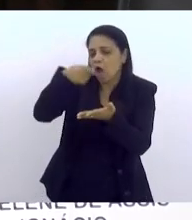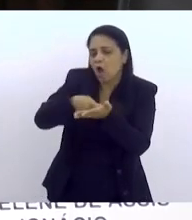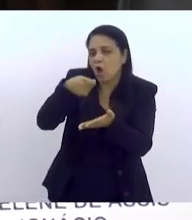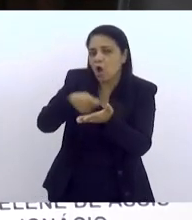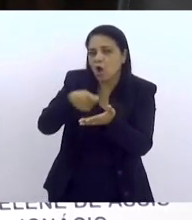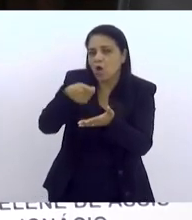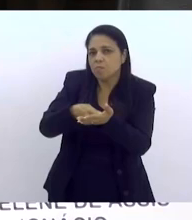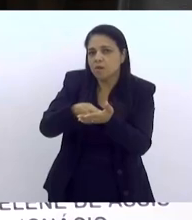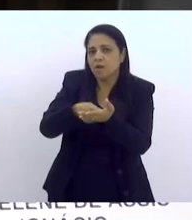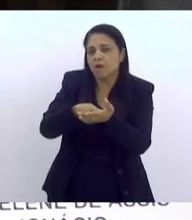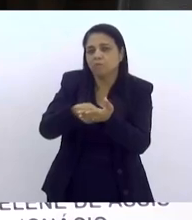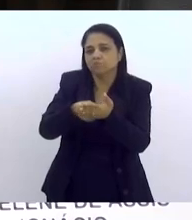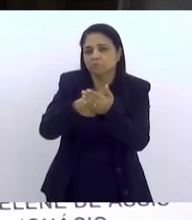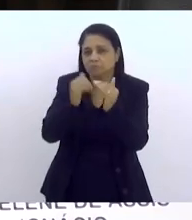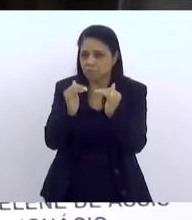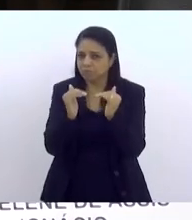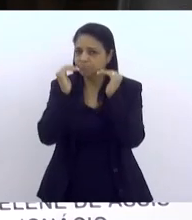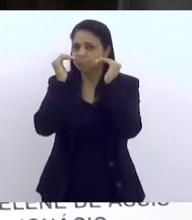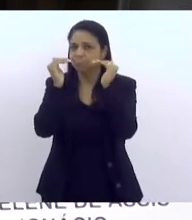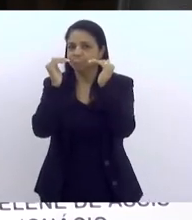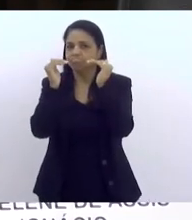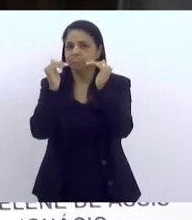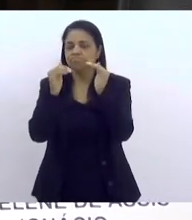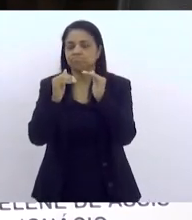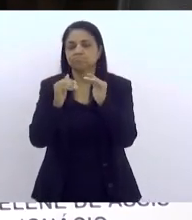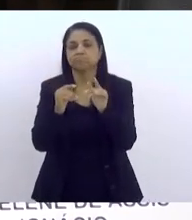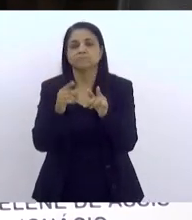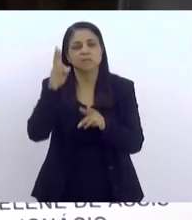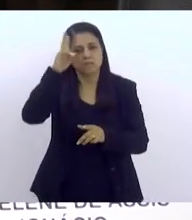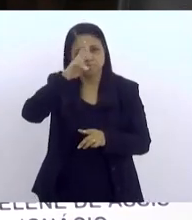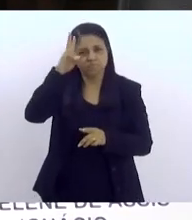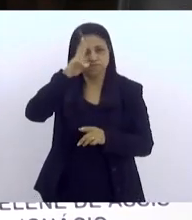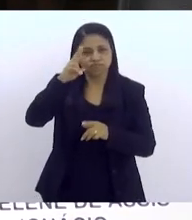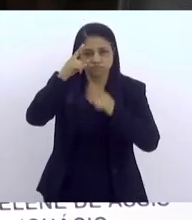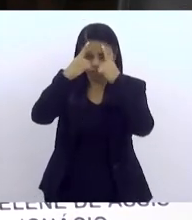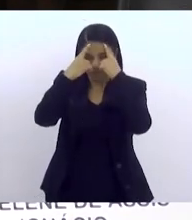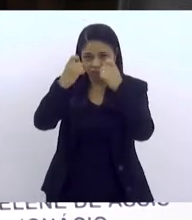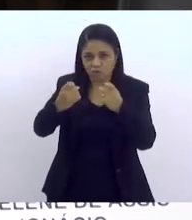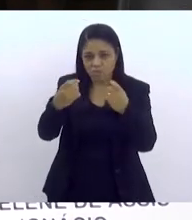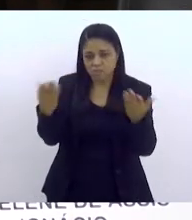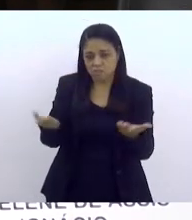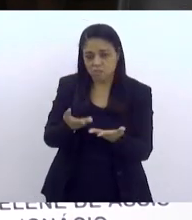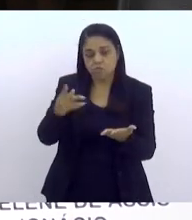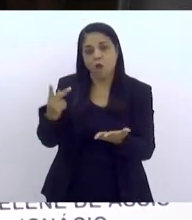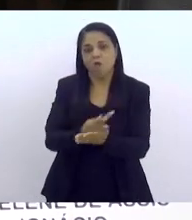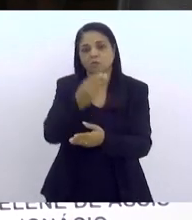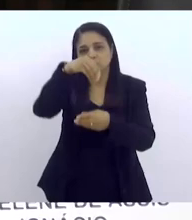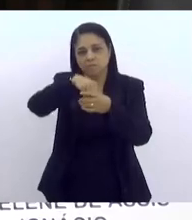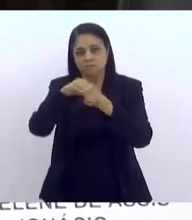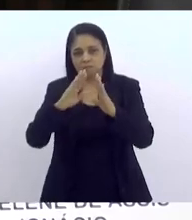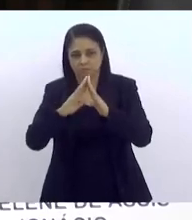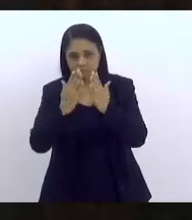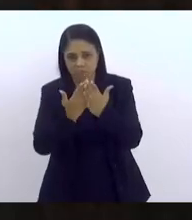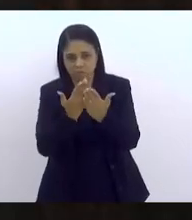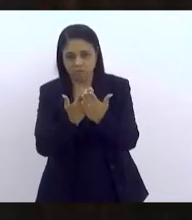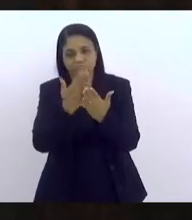autoridades um posicionamento frente a essa violência histórica que acomete a escola. Obrigada.